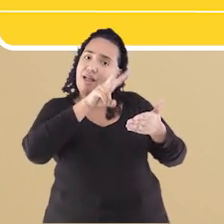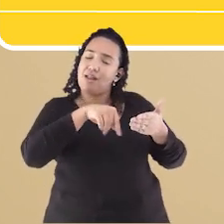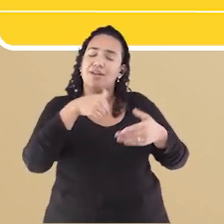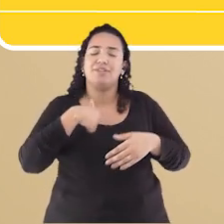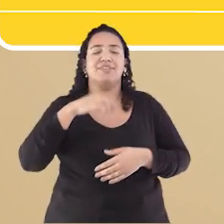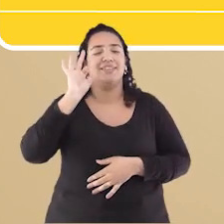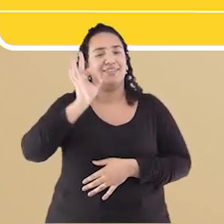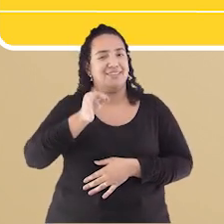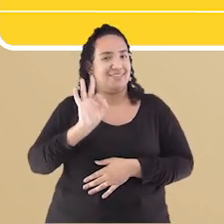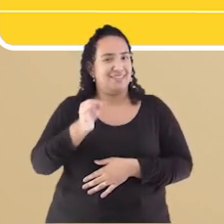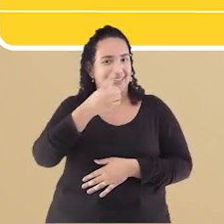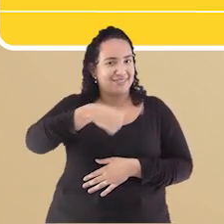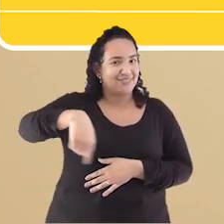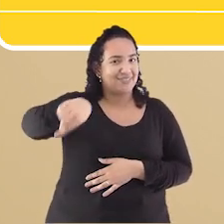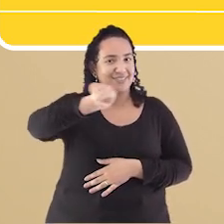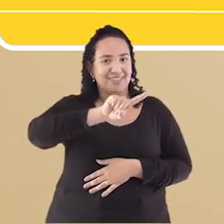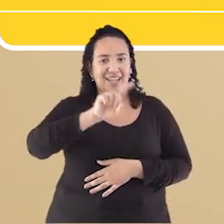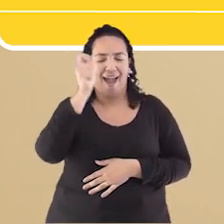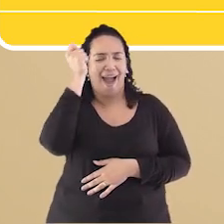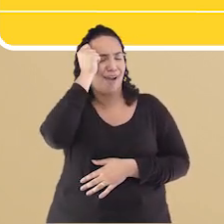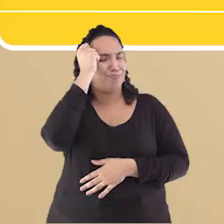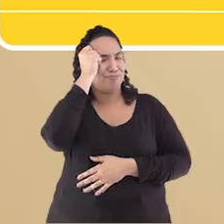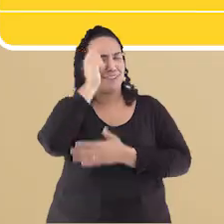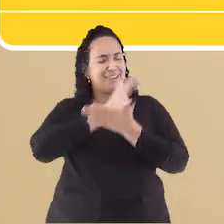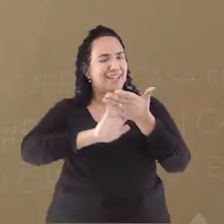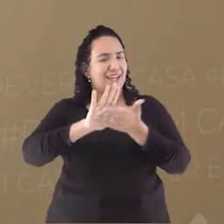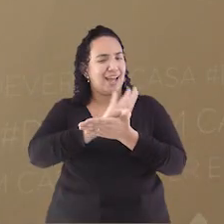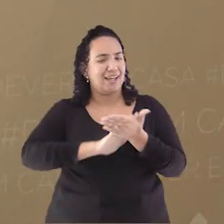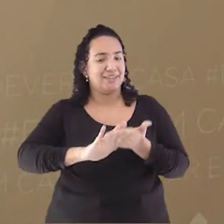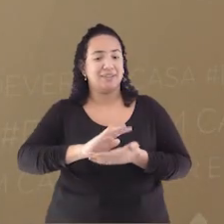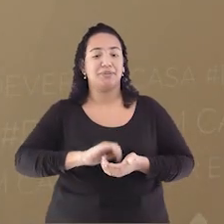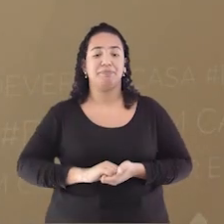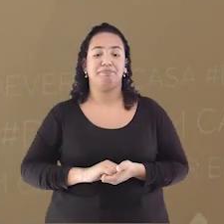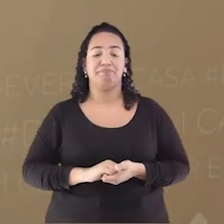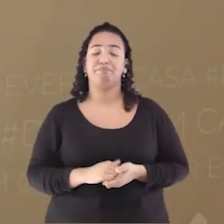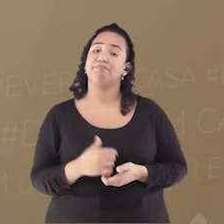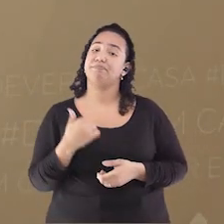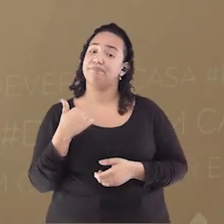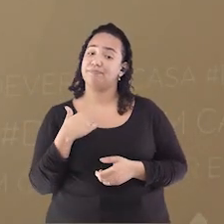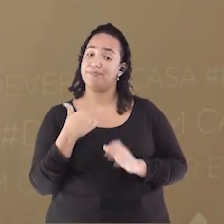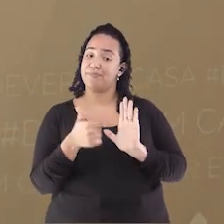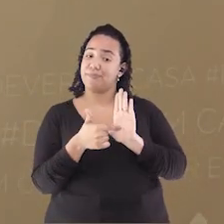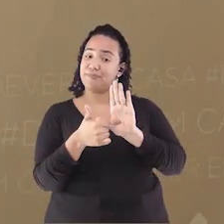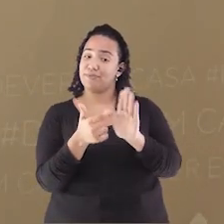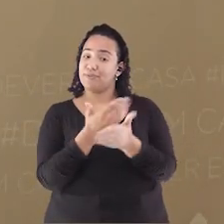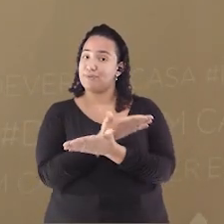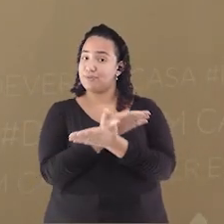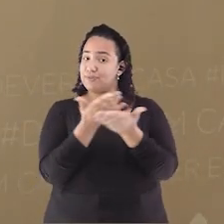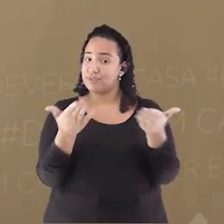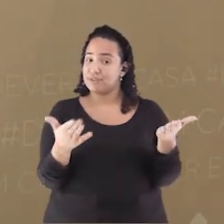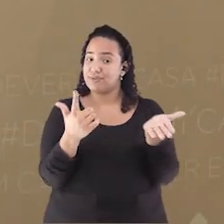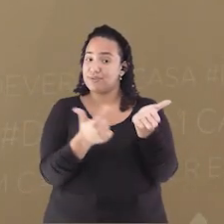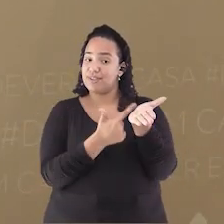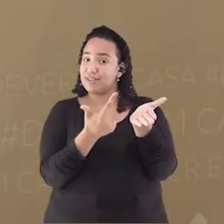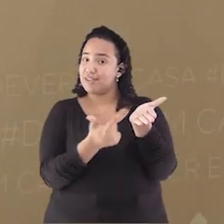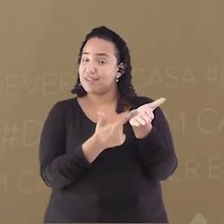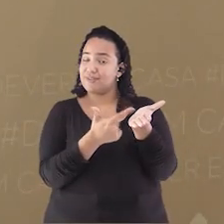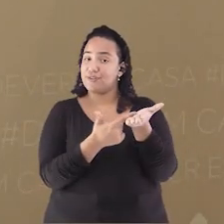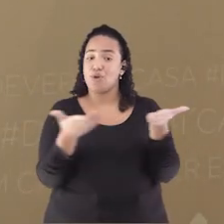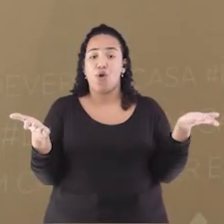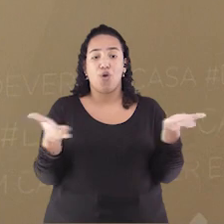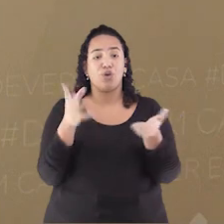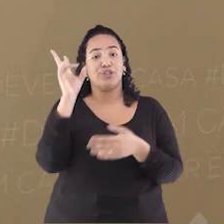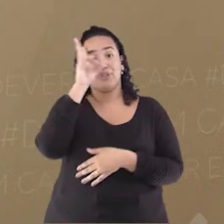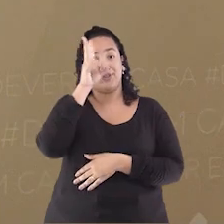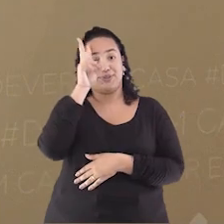certeza que você não irá se arrepender Eu trouxe aqui para você a capa do livro da